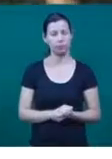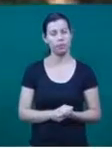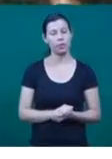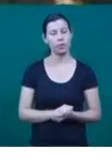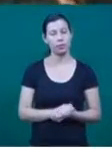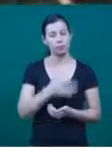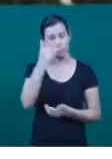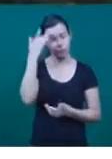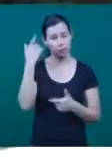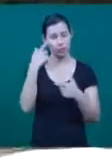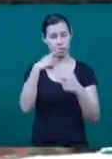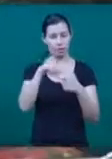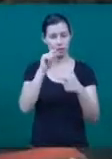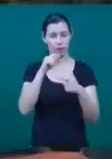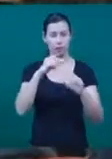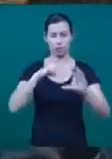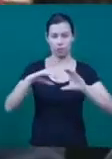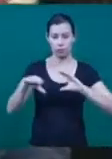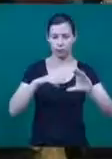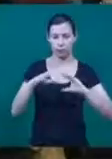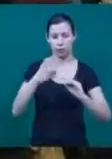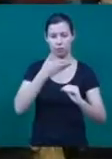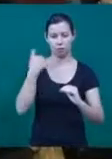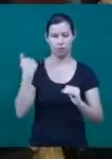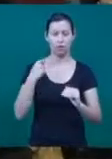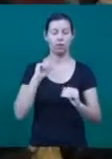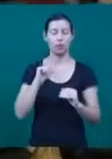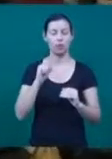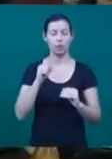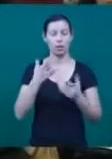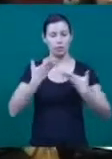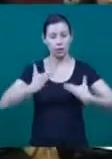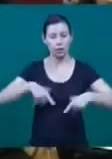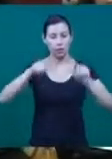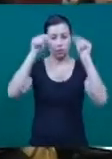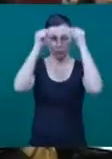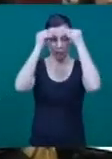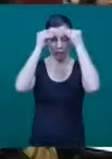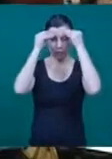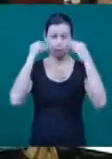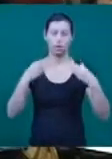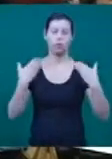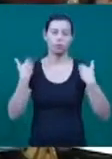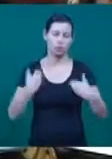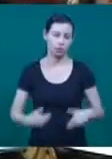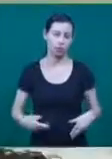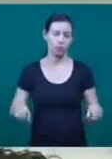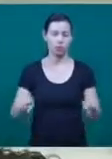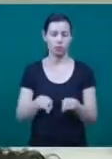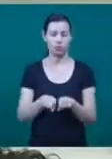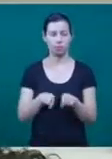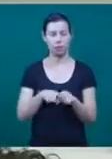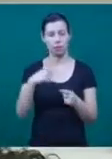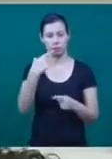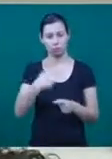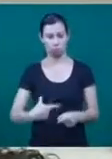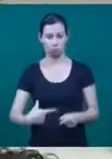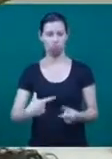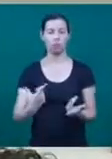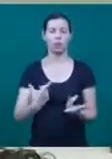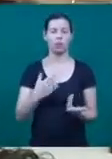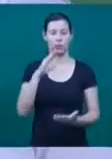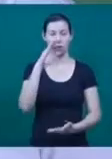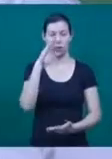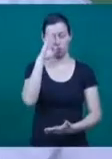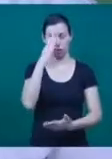comunicar melhor? Essa foi a discussão aqui. Linguagem corporal, presença, credibilidade foram alguns dos temas tratados na